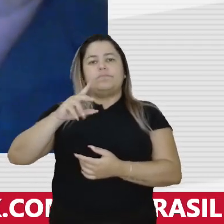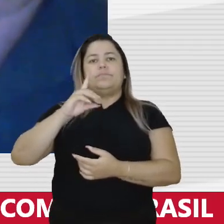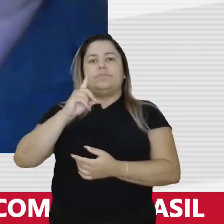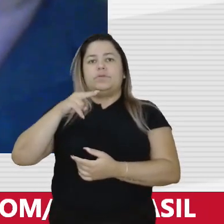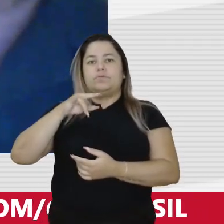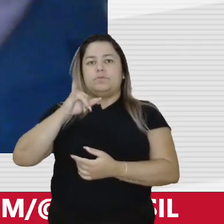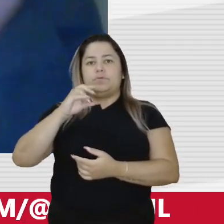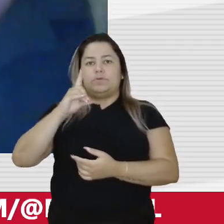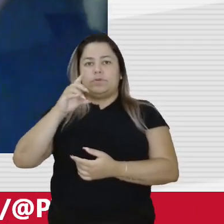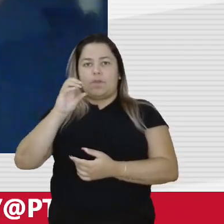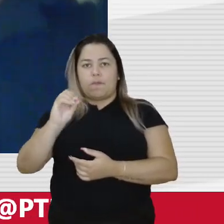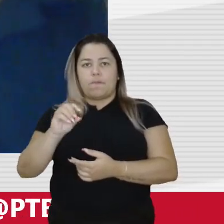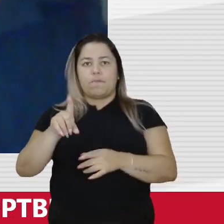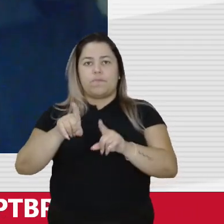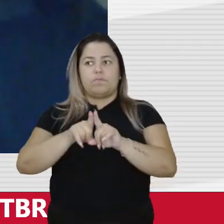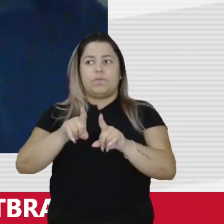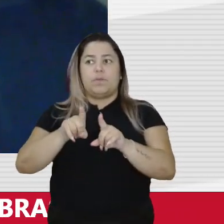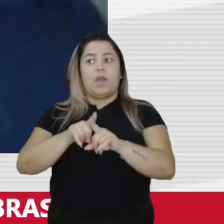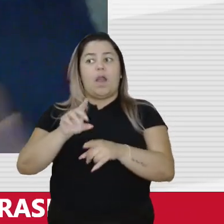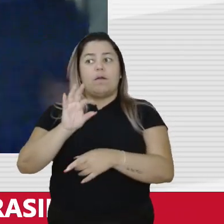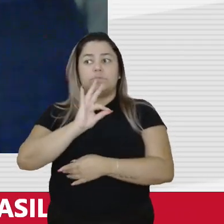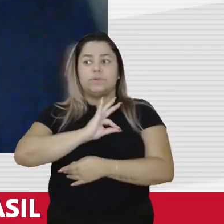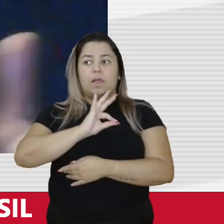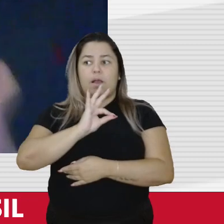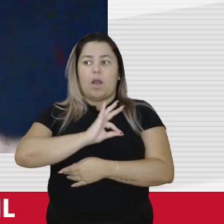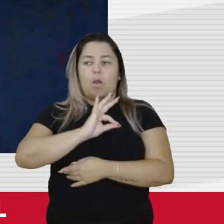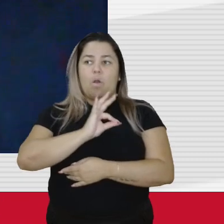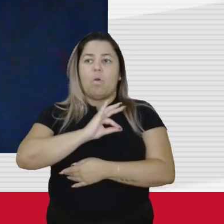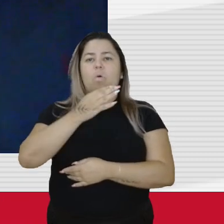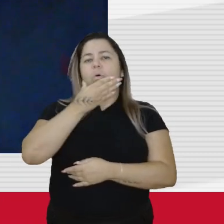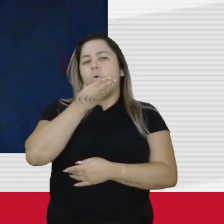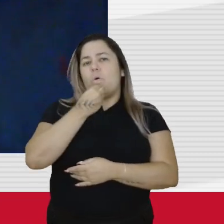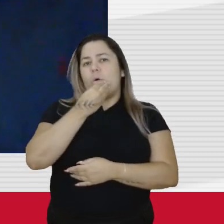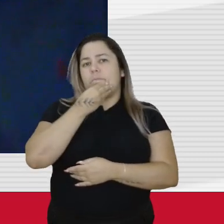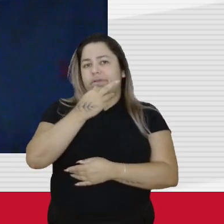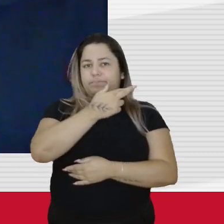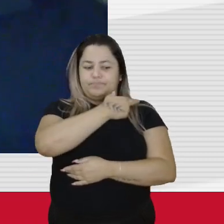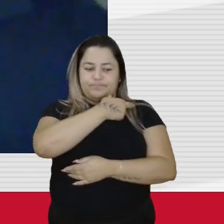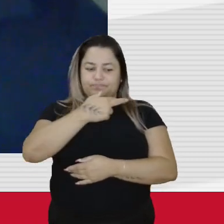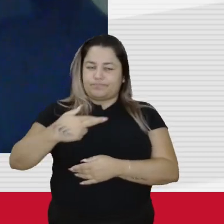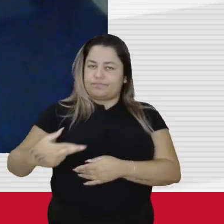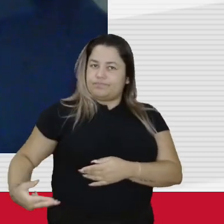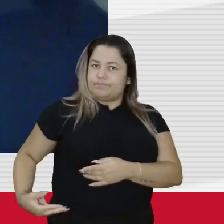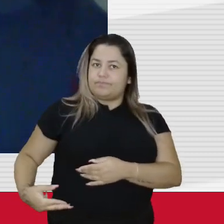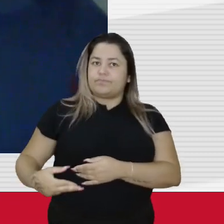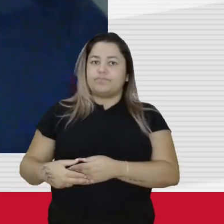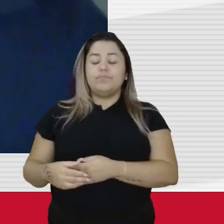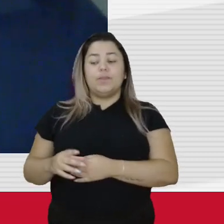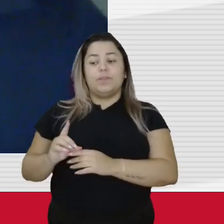tortura nos pilotos da militar. Um homem religioso e de direita.